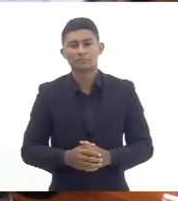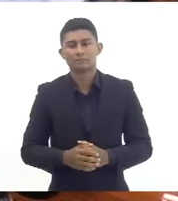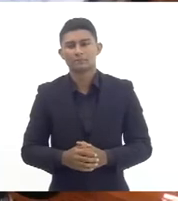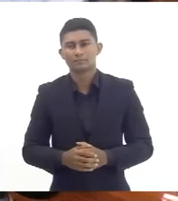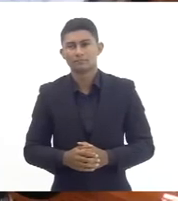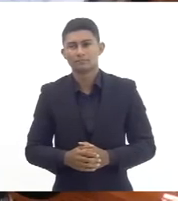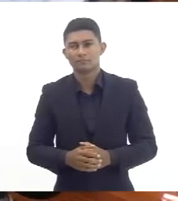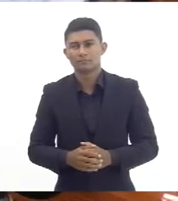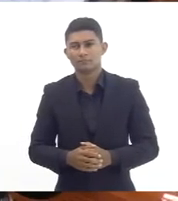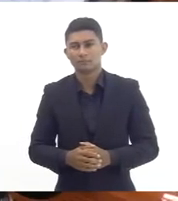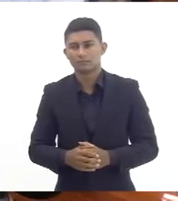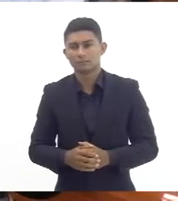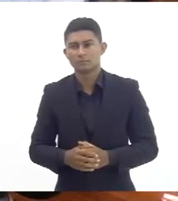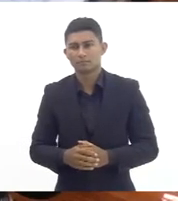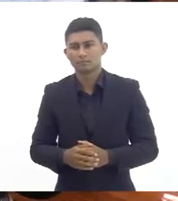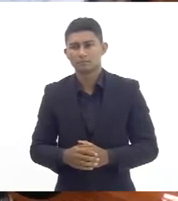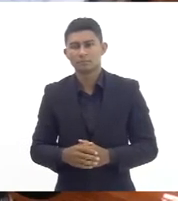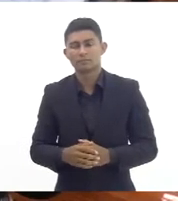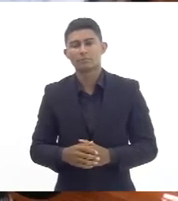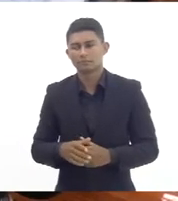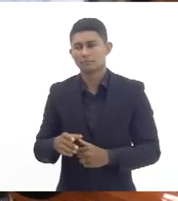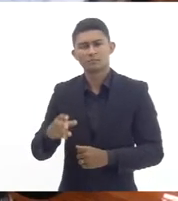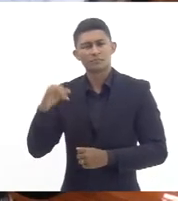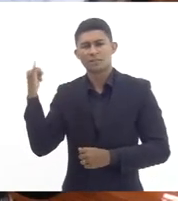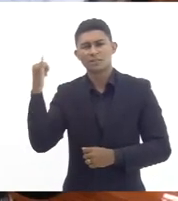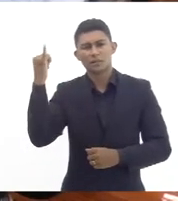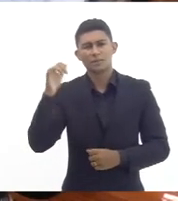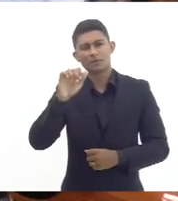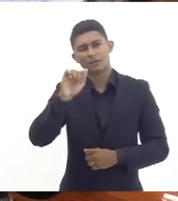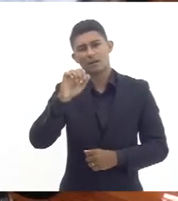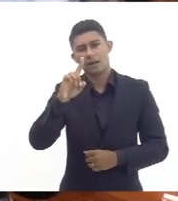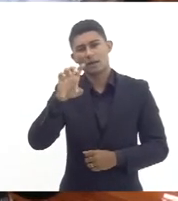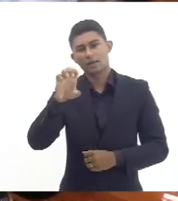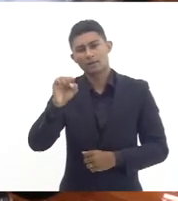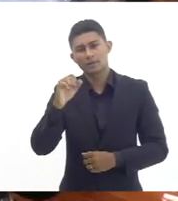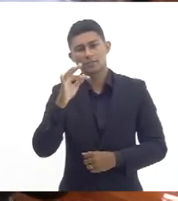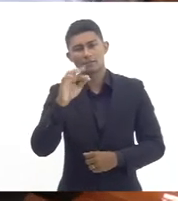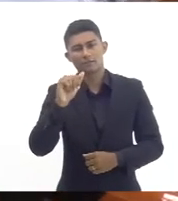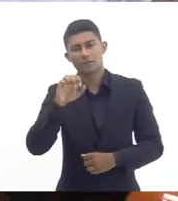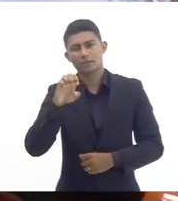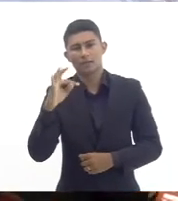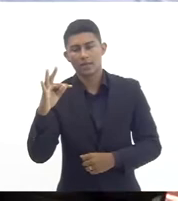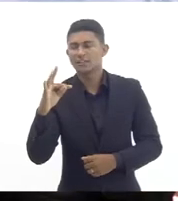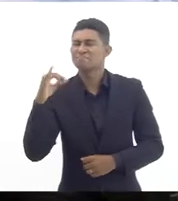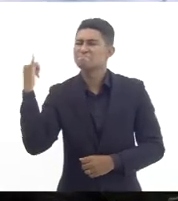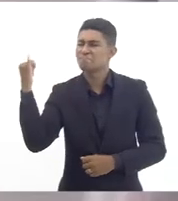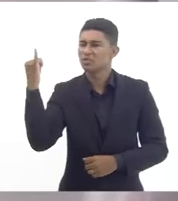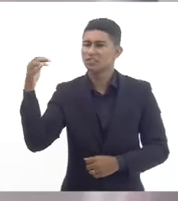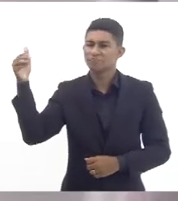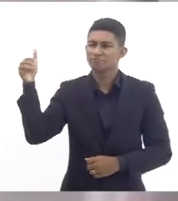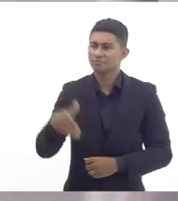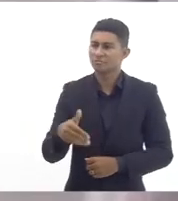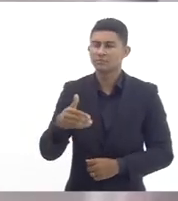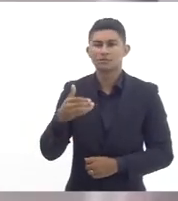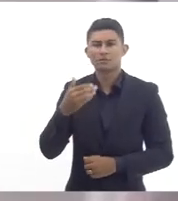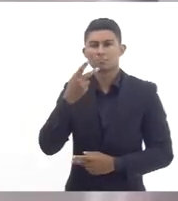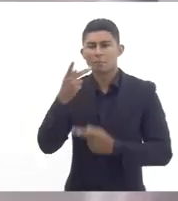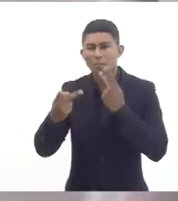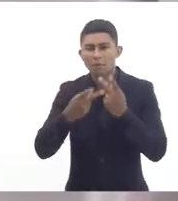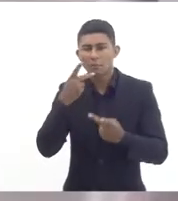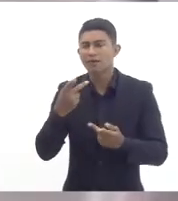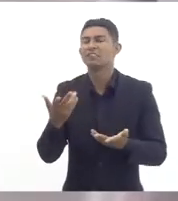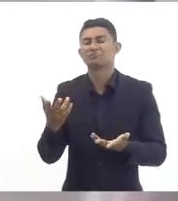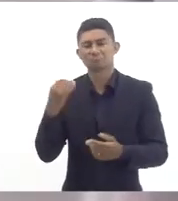participação da da FITES sendo sempre muito importante aqui para a gente ter essa voz aí também dos servidores